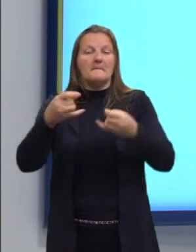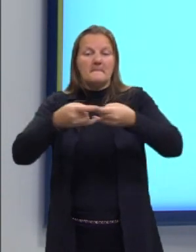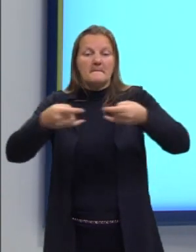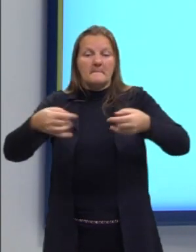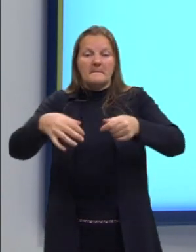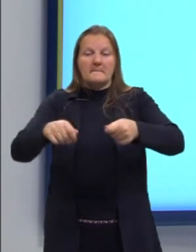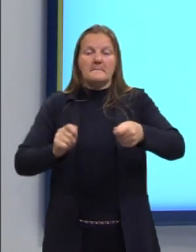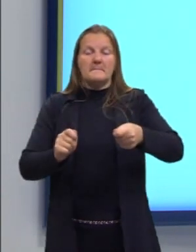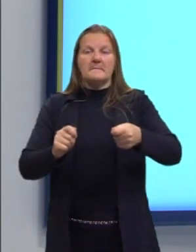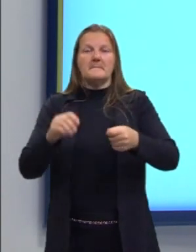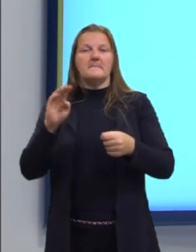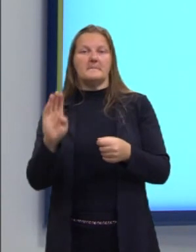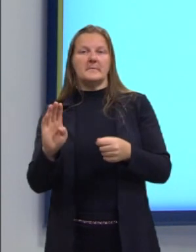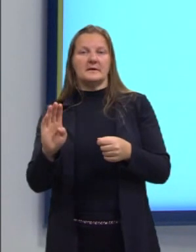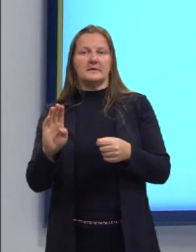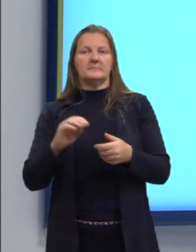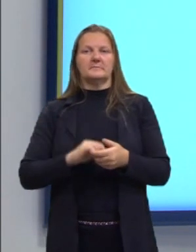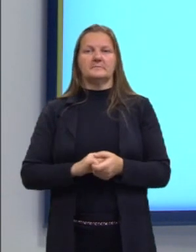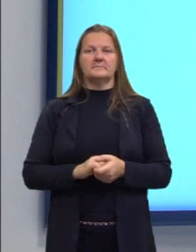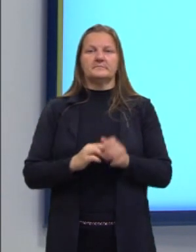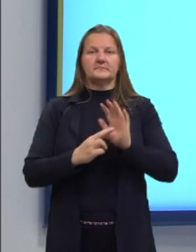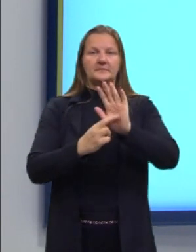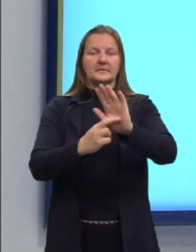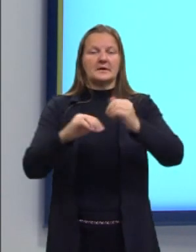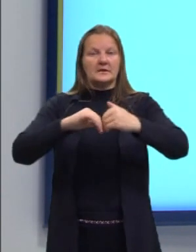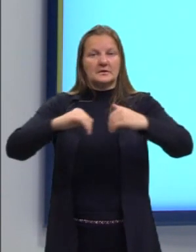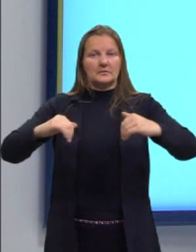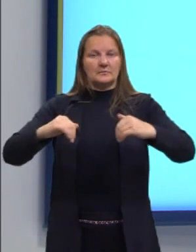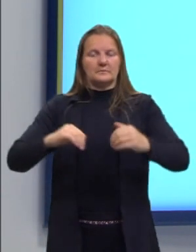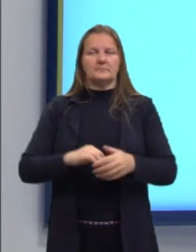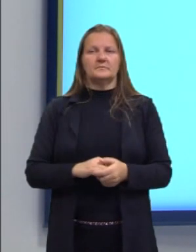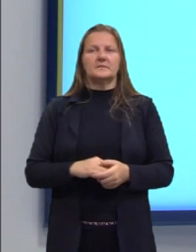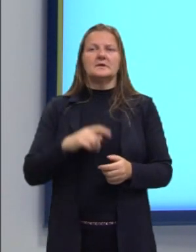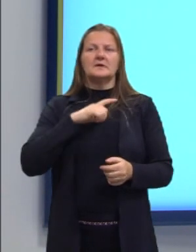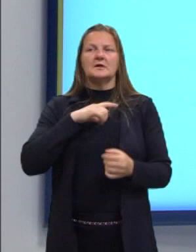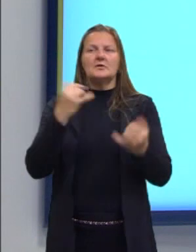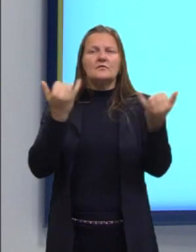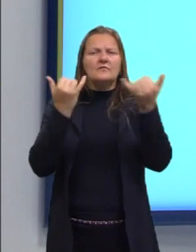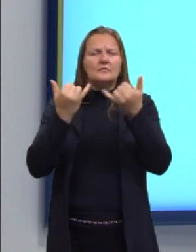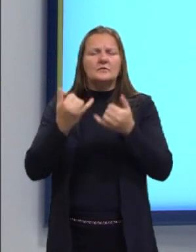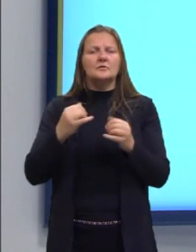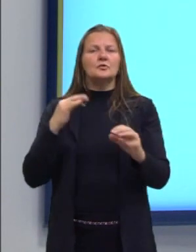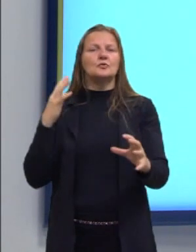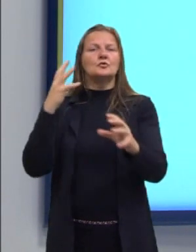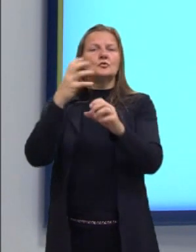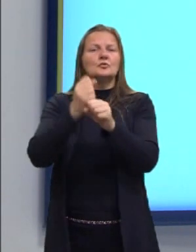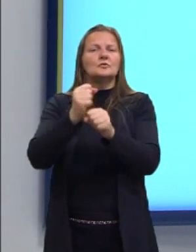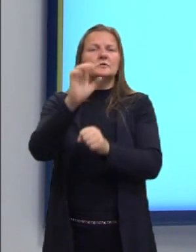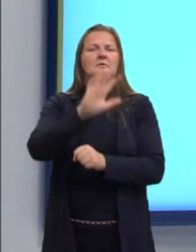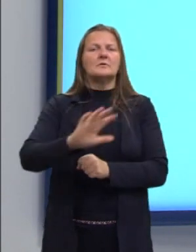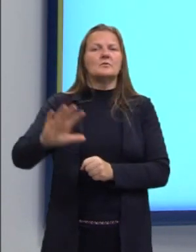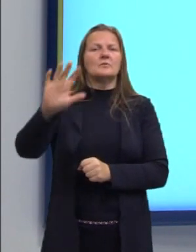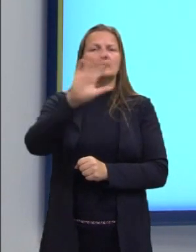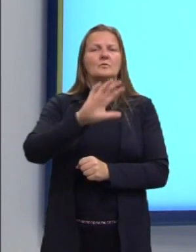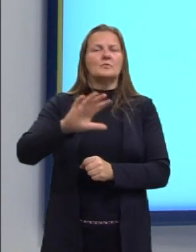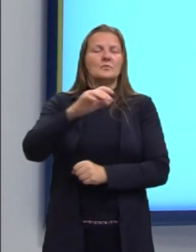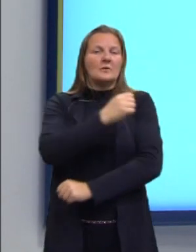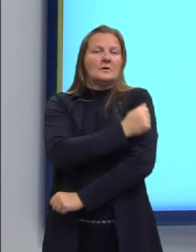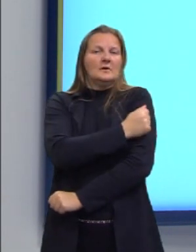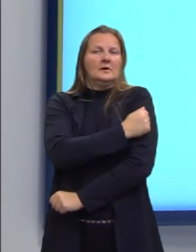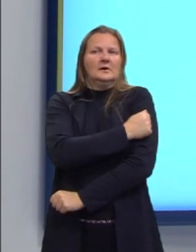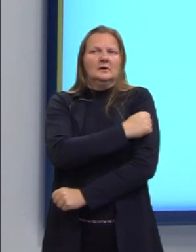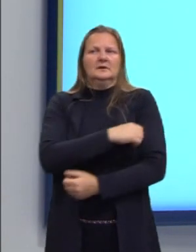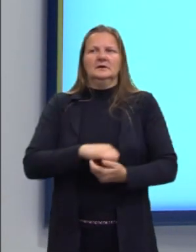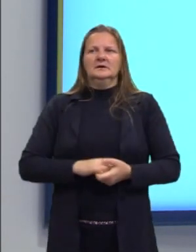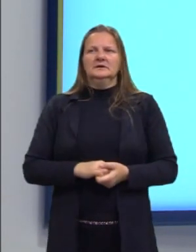para separar também. E aí, gente, nós temos o seguinte, o total de alunos, como é que eu vou chegar no total de alunos? Eu